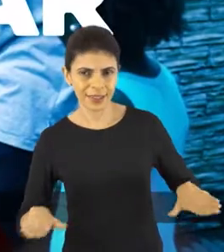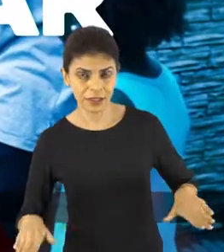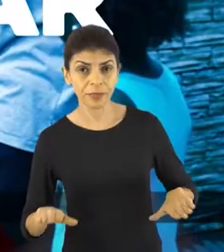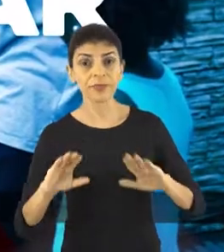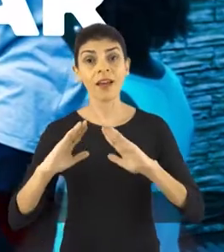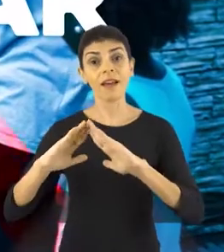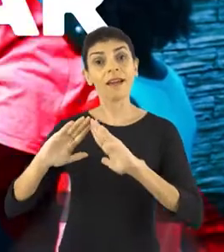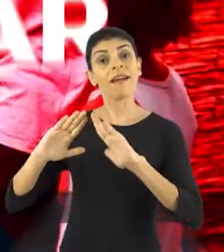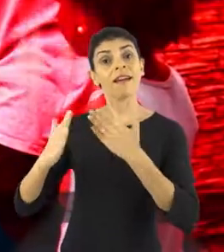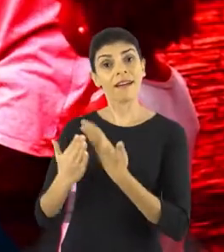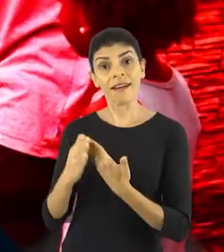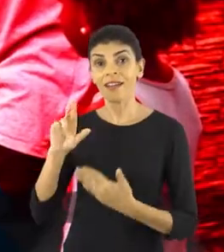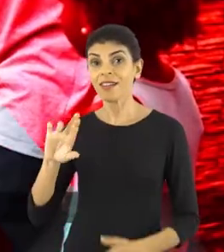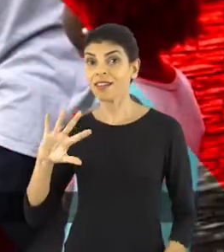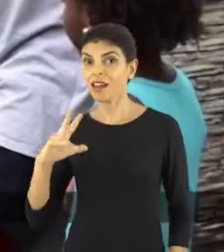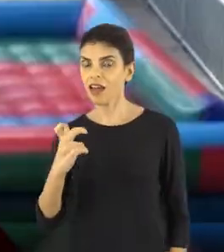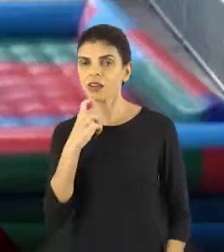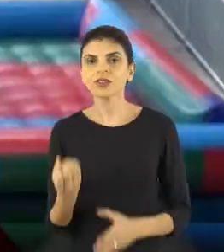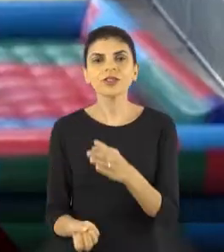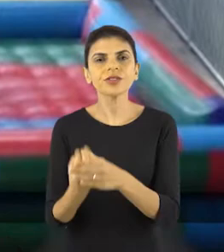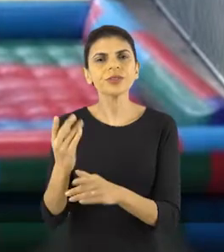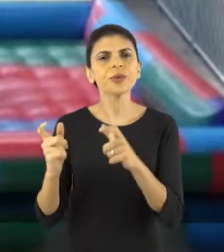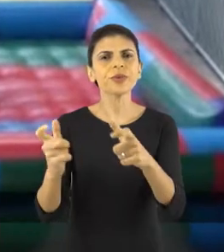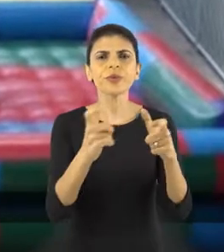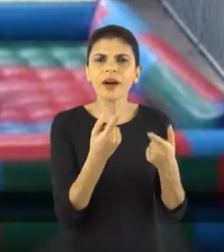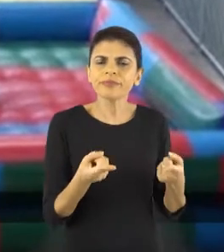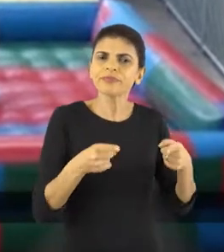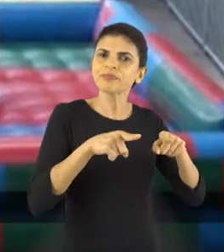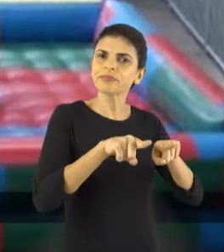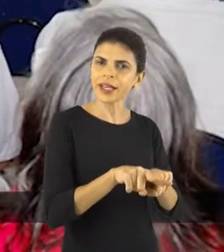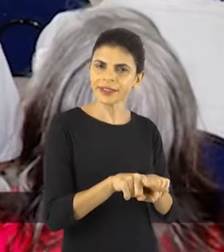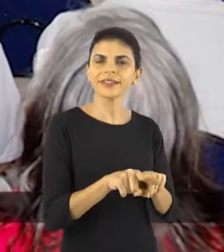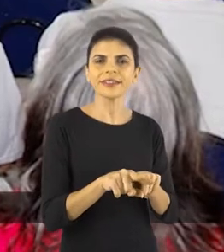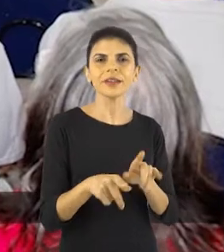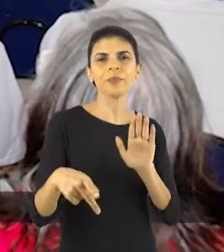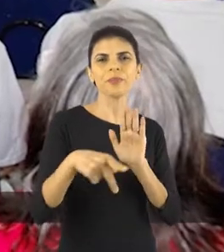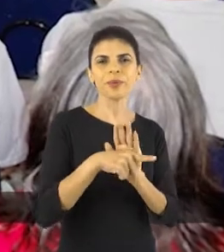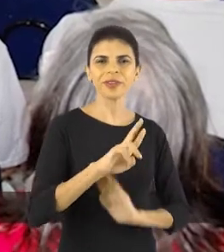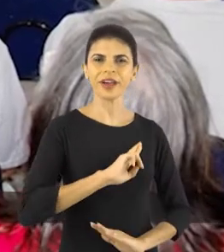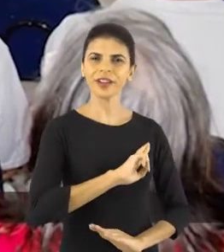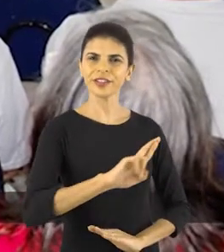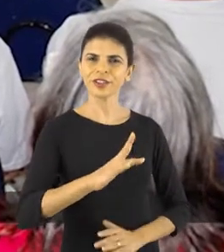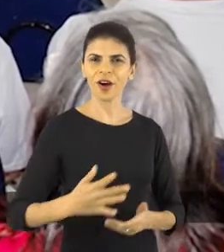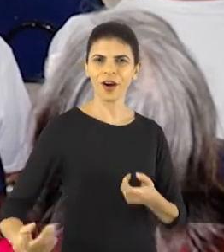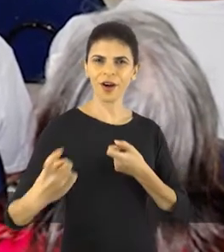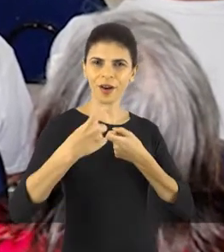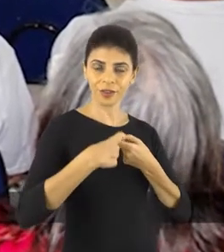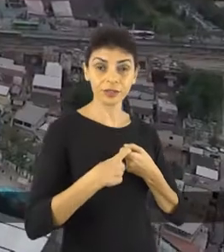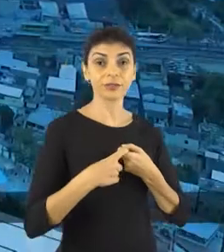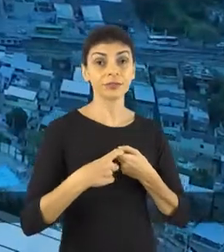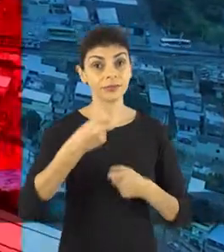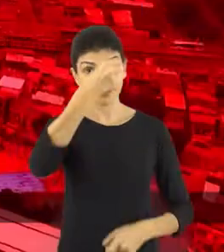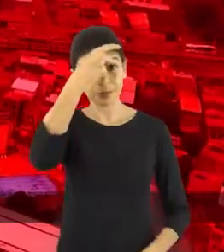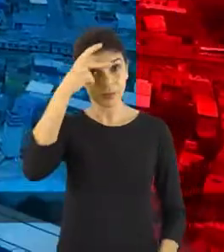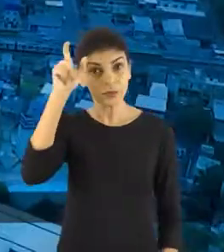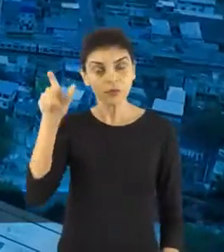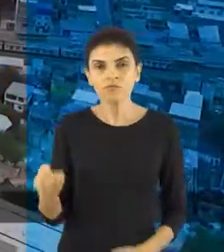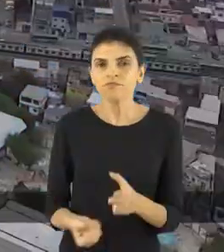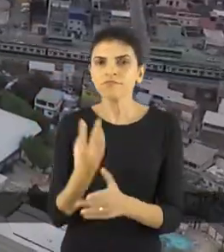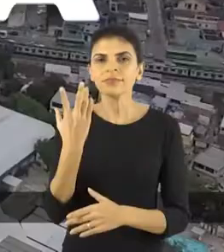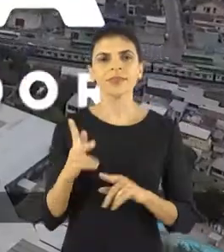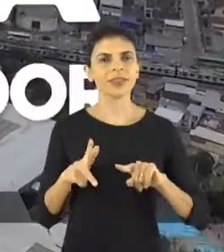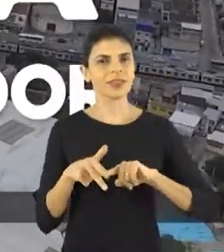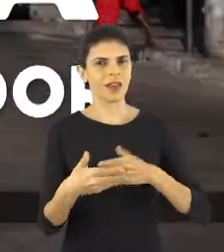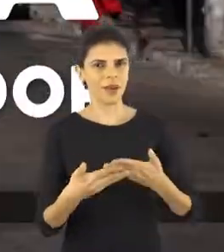São creches que vão funcionar em instituições, inclusive as religiosas. O nosso prefeito vai inaugurar